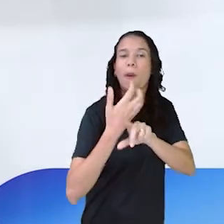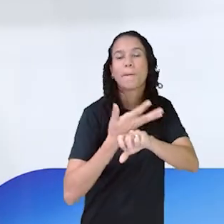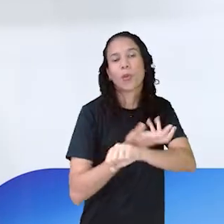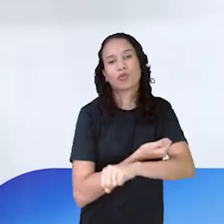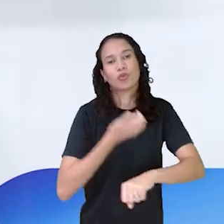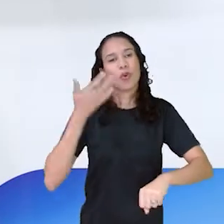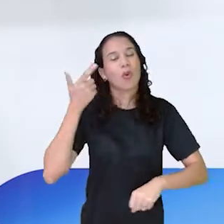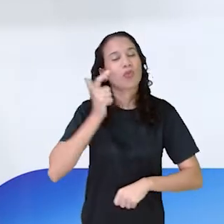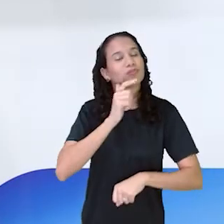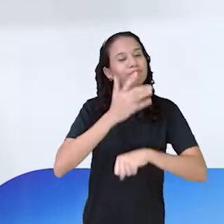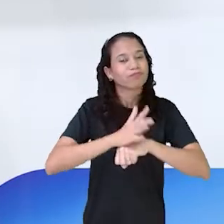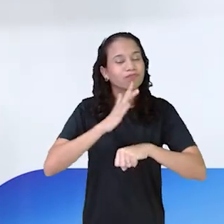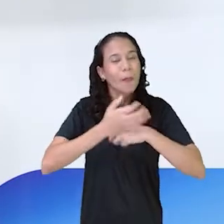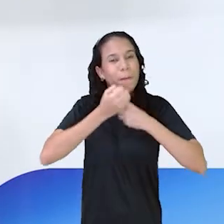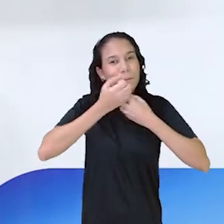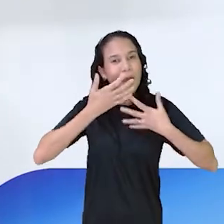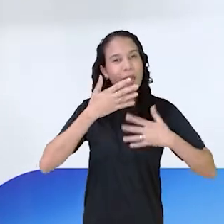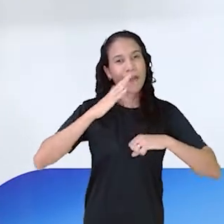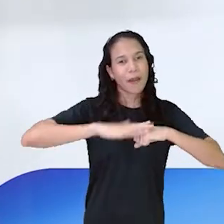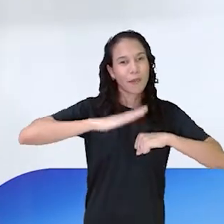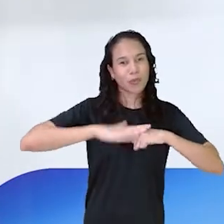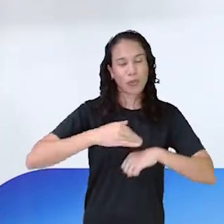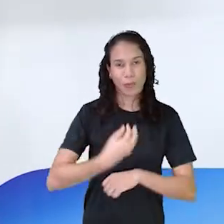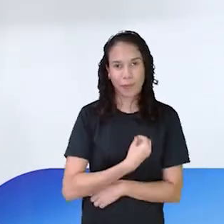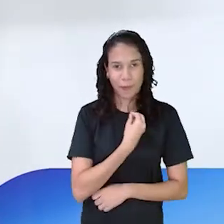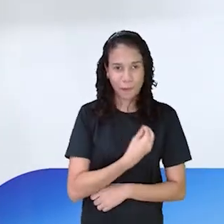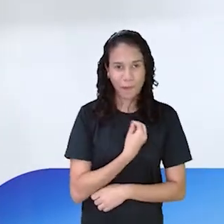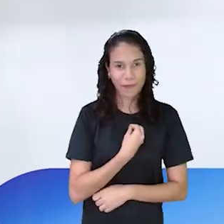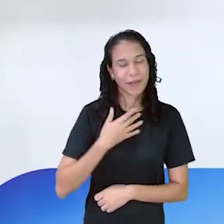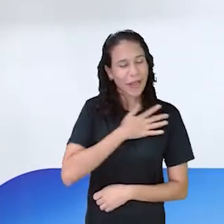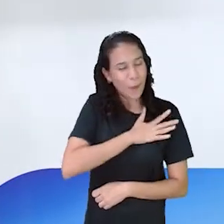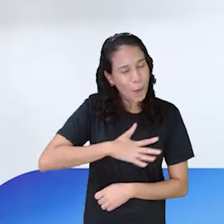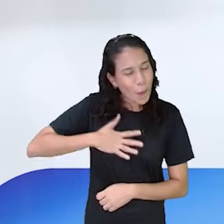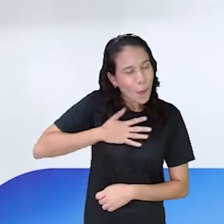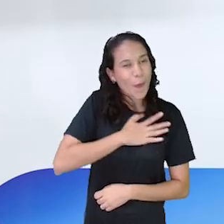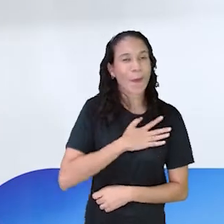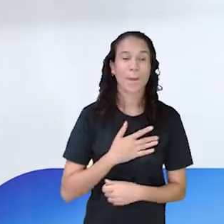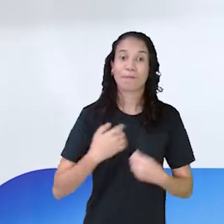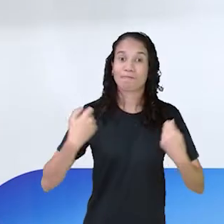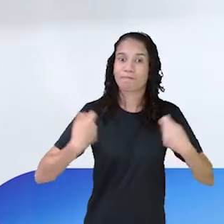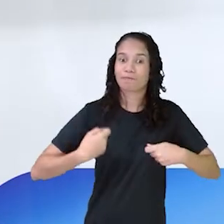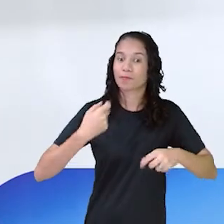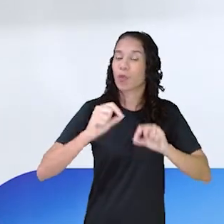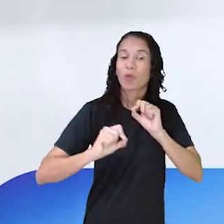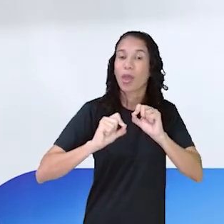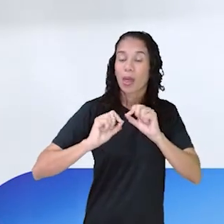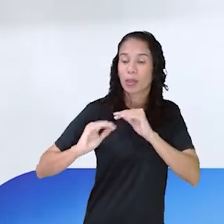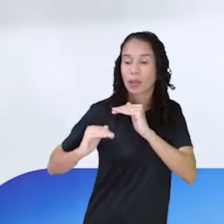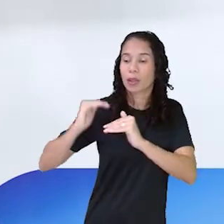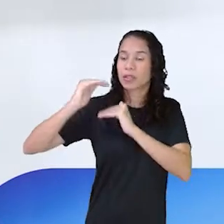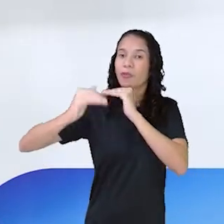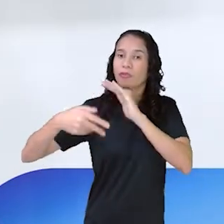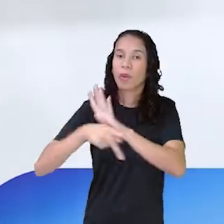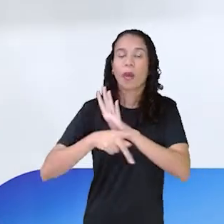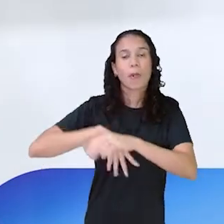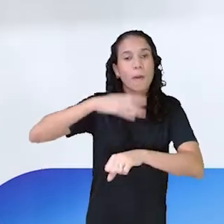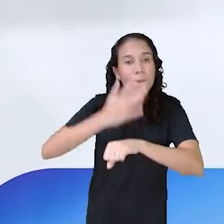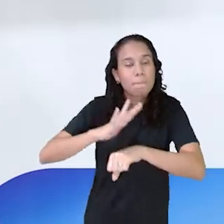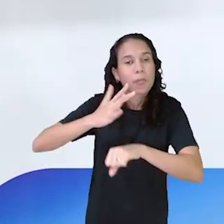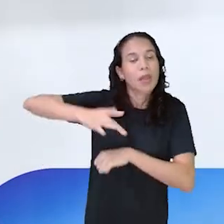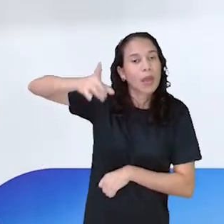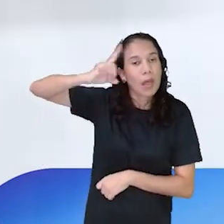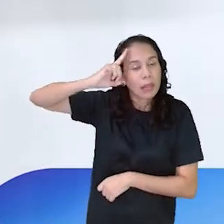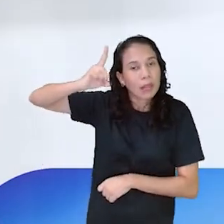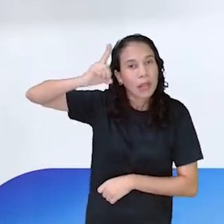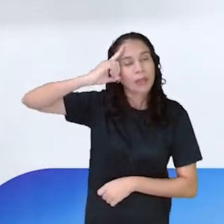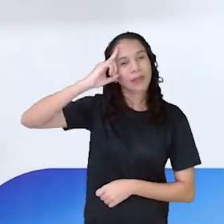bem na vida. Elas dão autonomia, elas dão prazer, elas precipitam a construção de uma rotina, de um dia